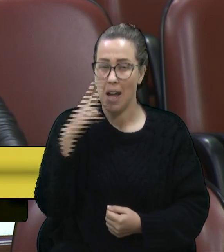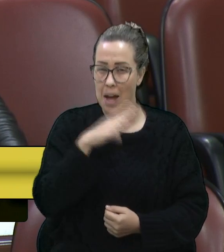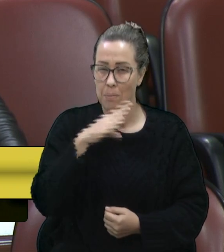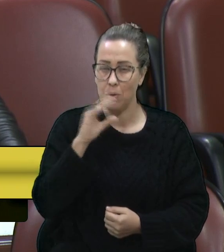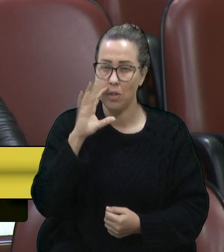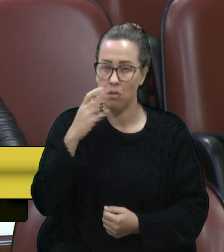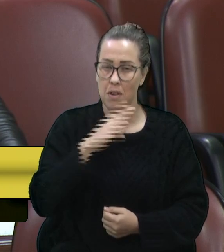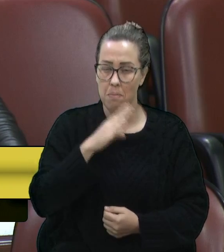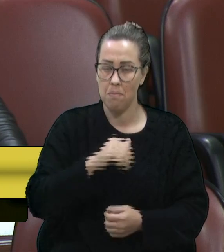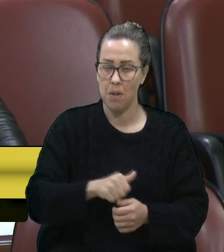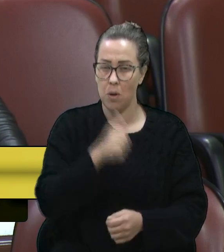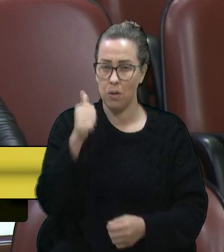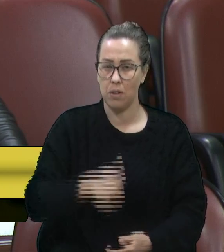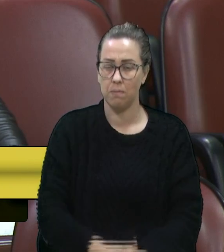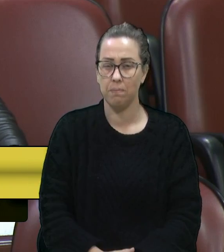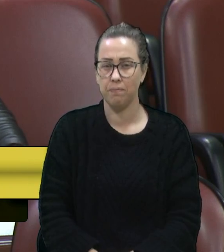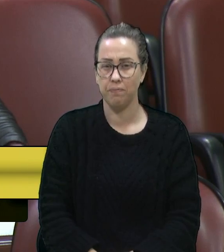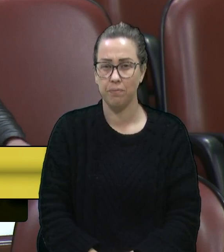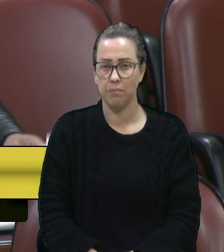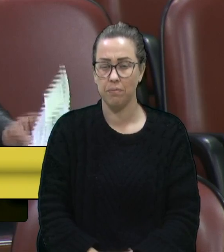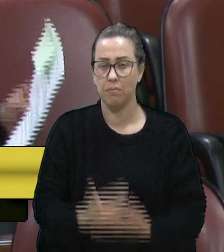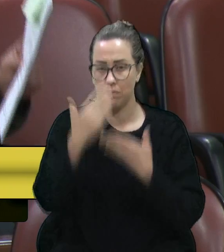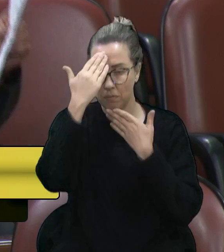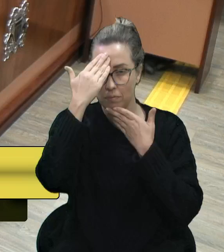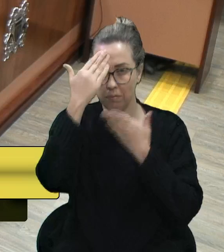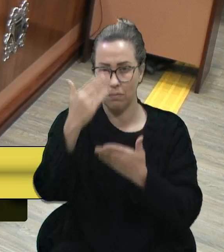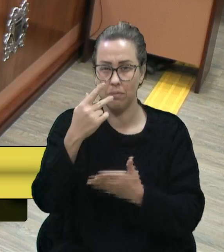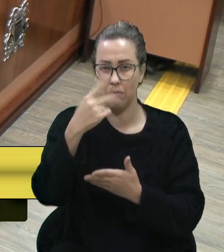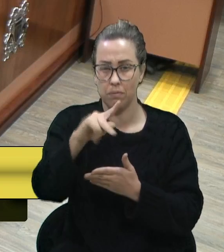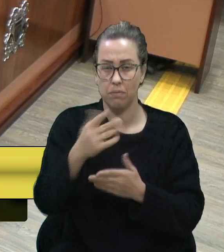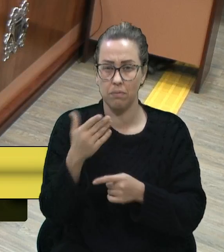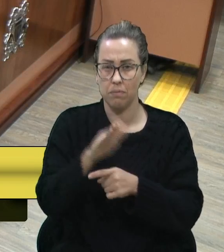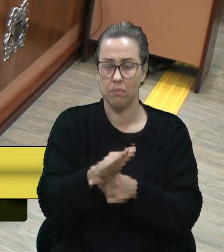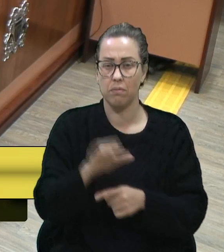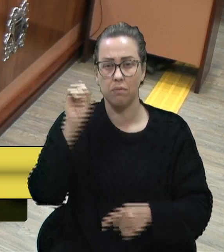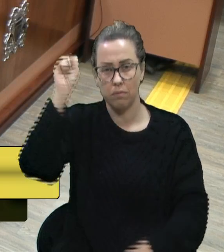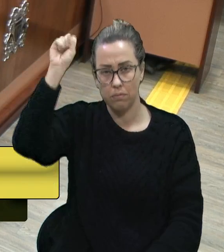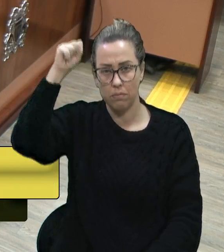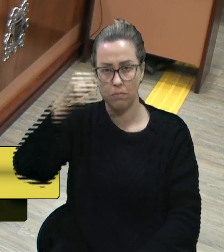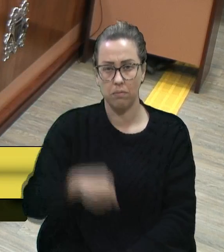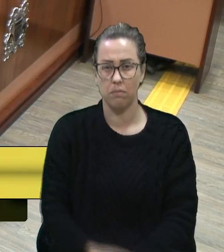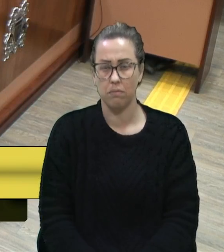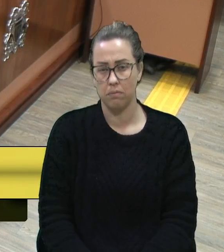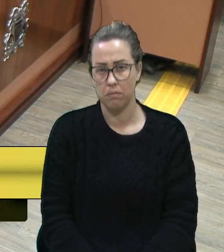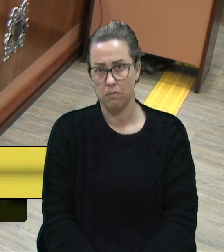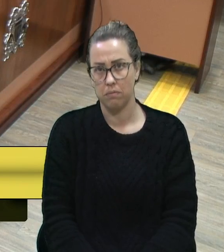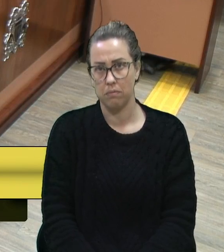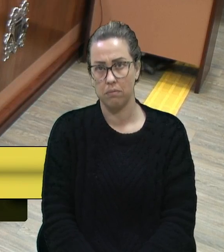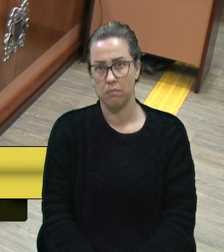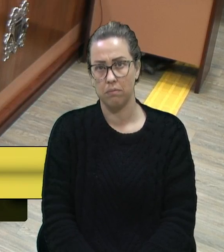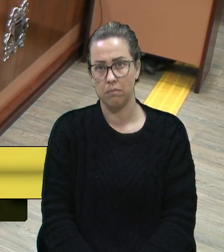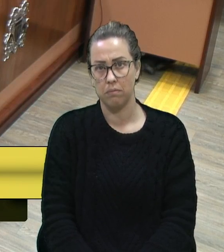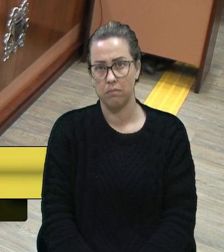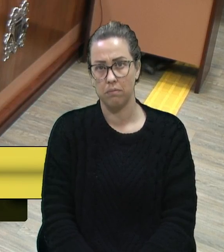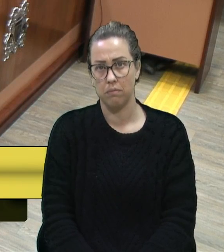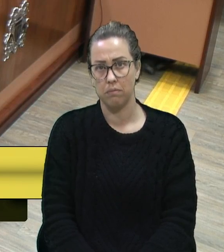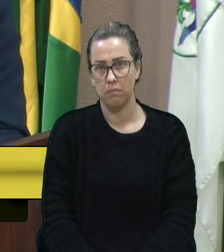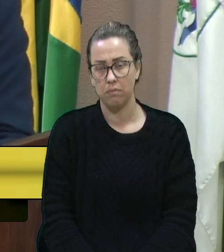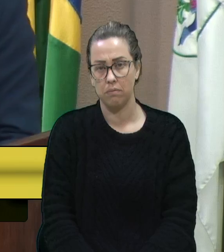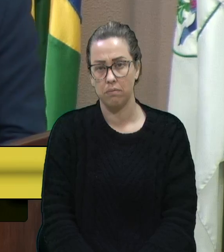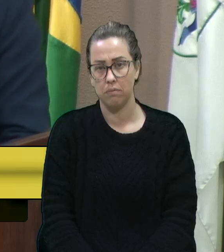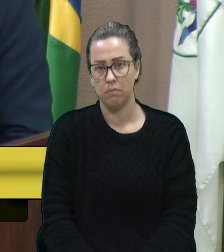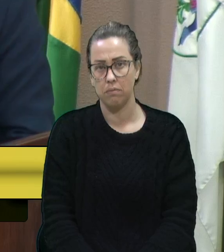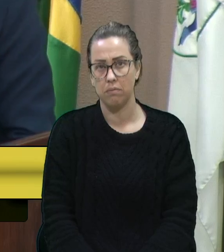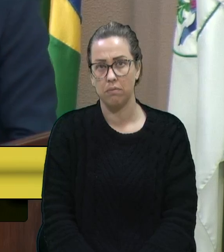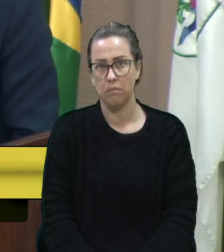batalhando, vereador. Obrigado. Agradeço suas considerações, vereador Xuxa. Então, voltando a ressaltar, por